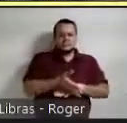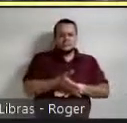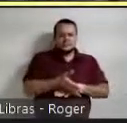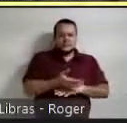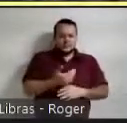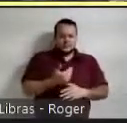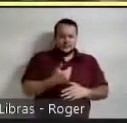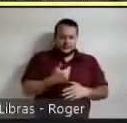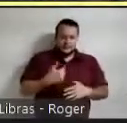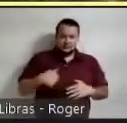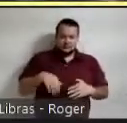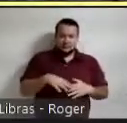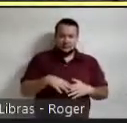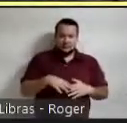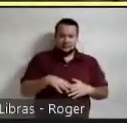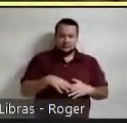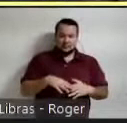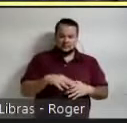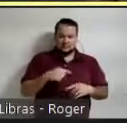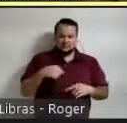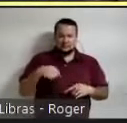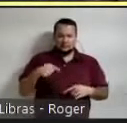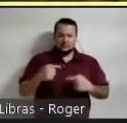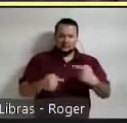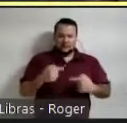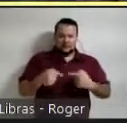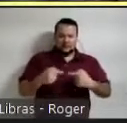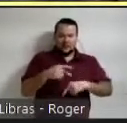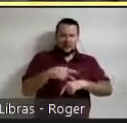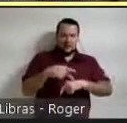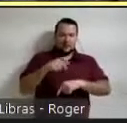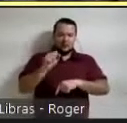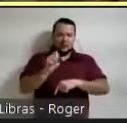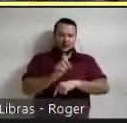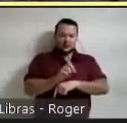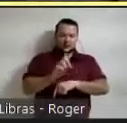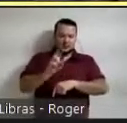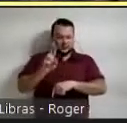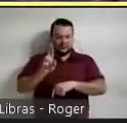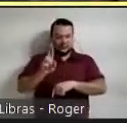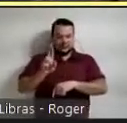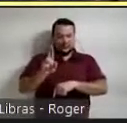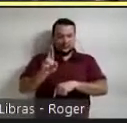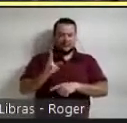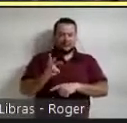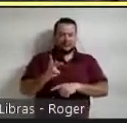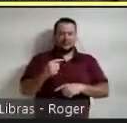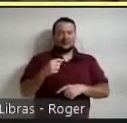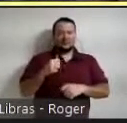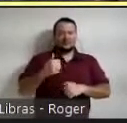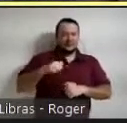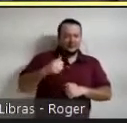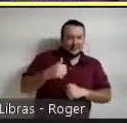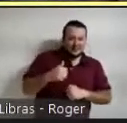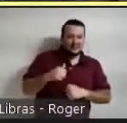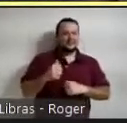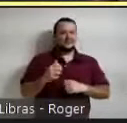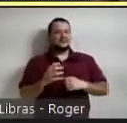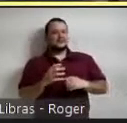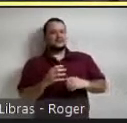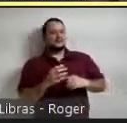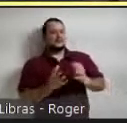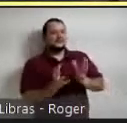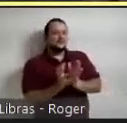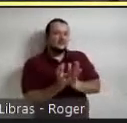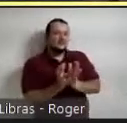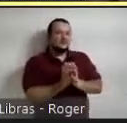fôssemos nesse debate era pós-doutorado também que nós fôssemos analisando de maneira conjunta esses problemas numa